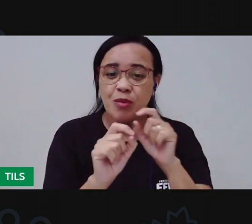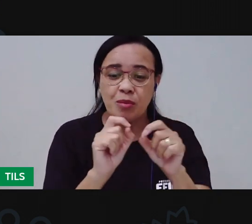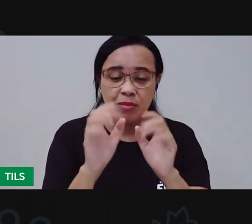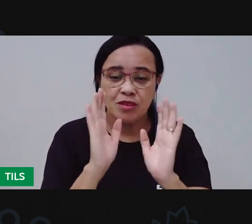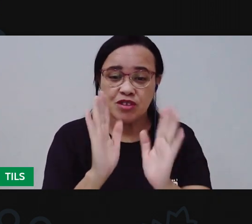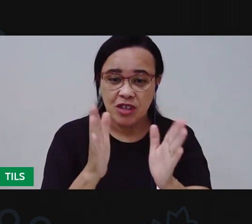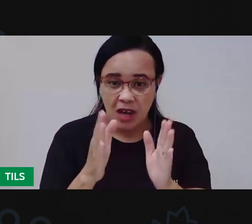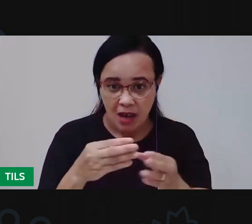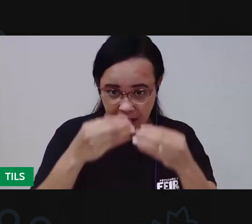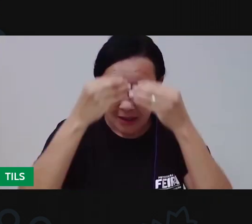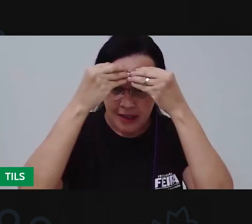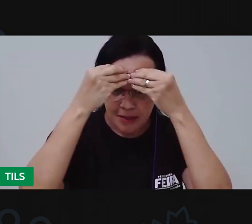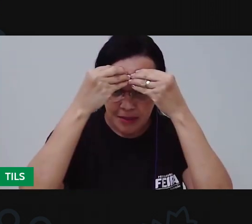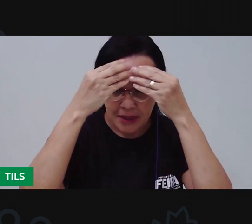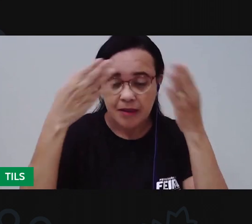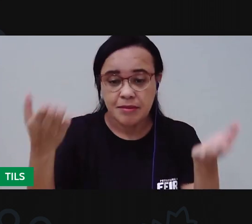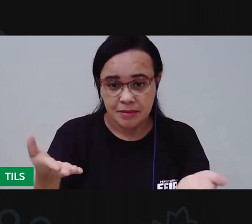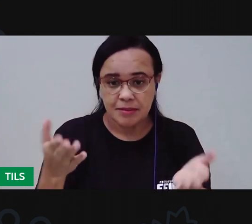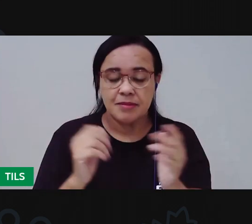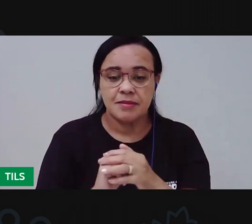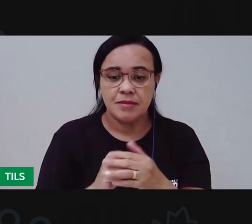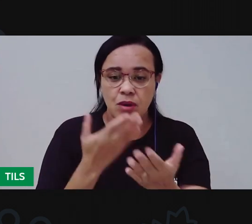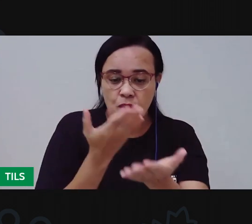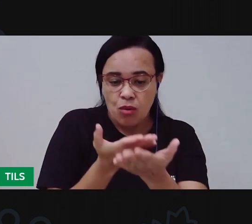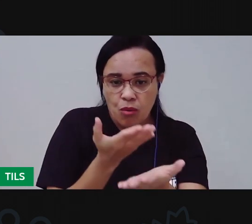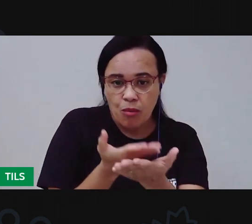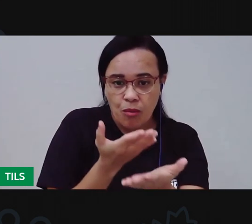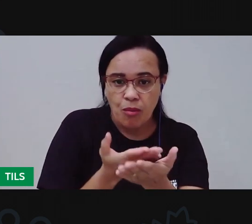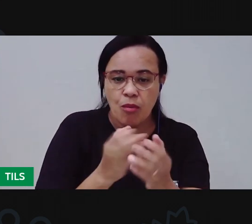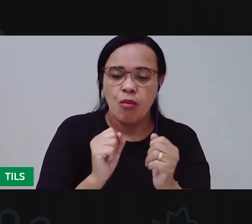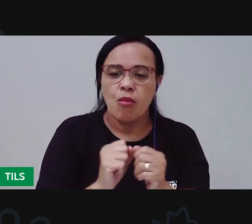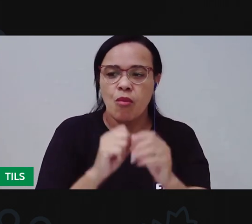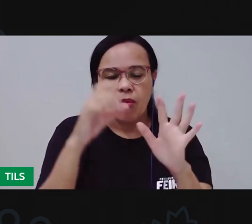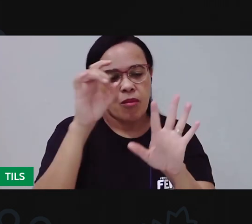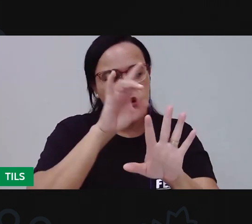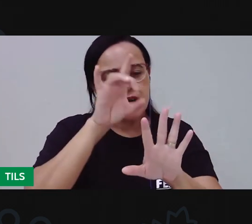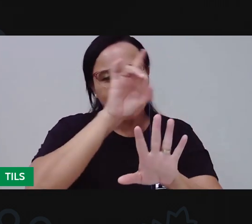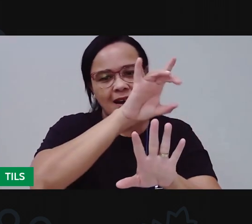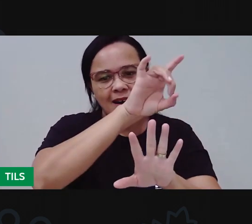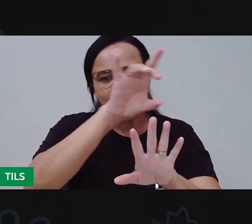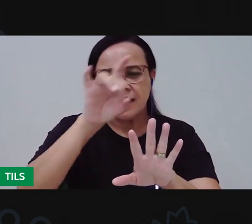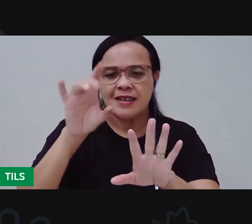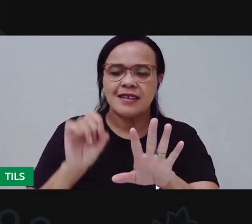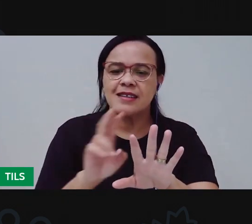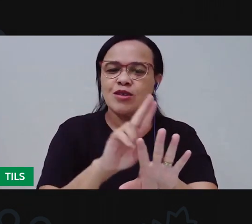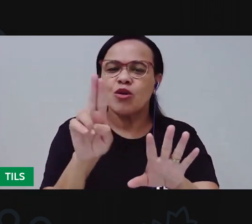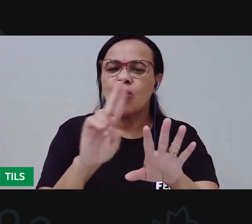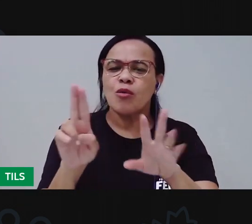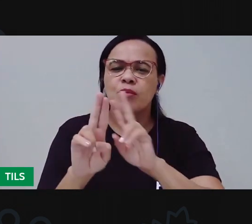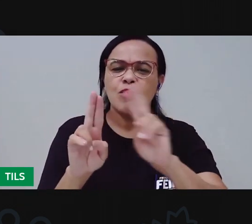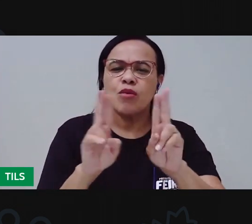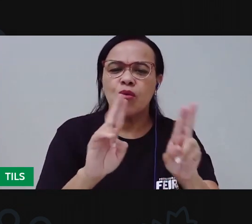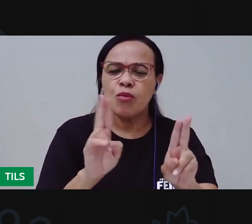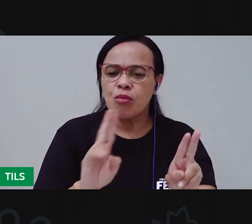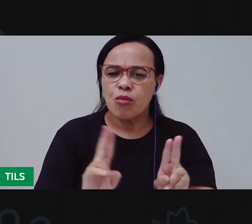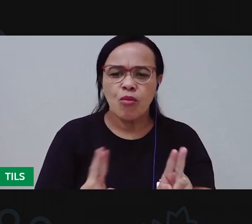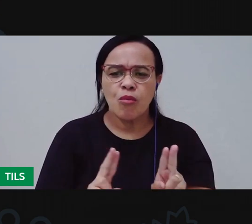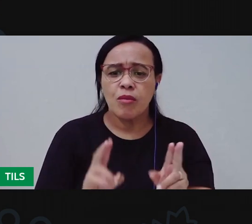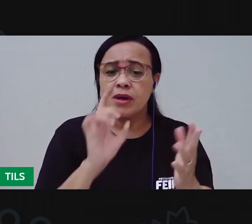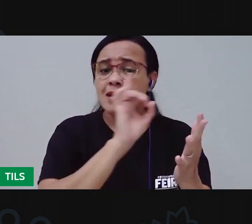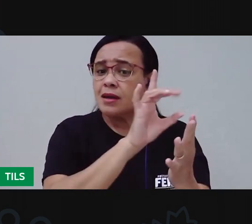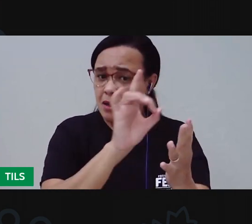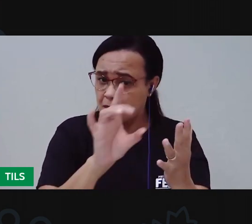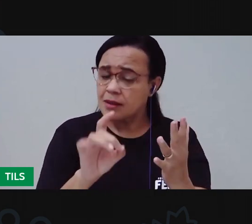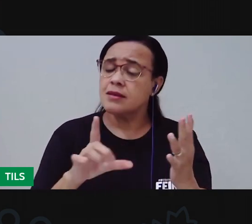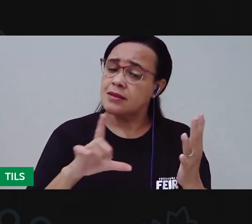hoje, a gente falou aí dos nomes dos dedos. Vimos que cada dedo tem um